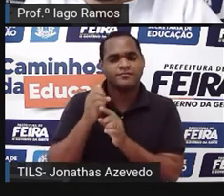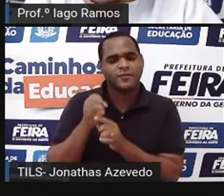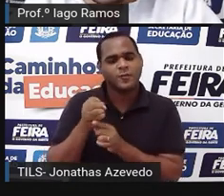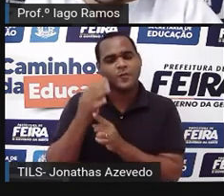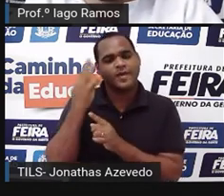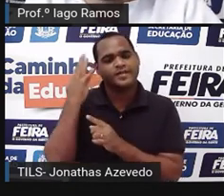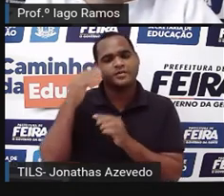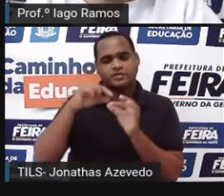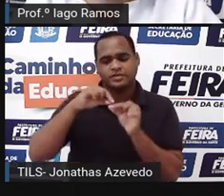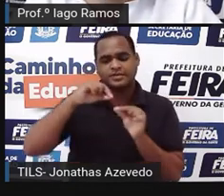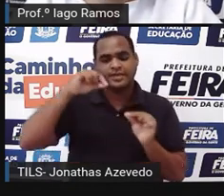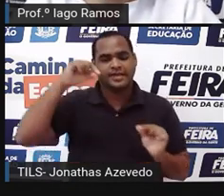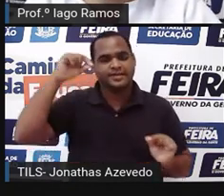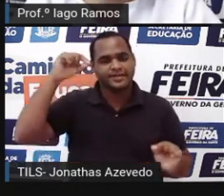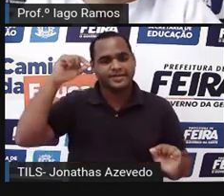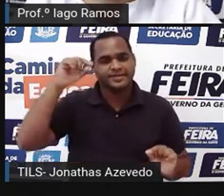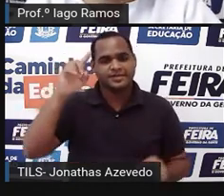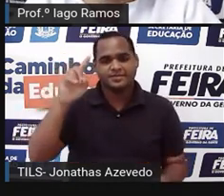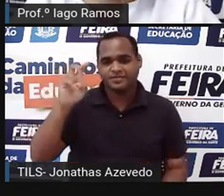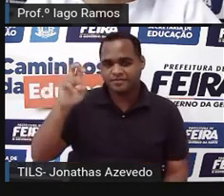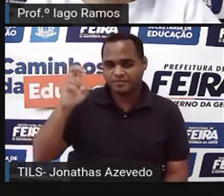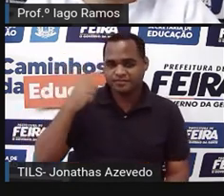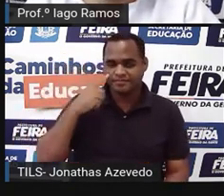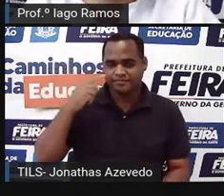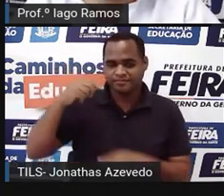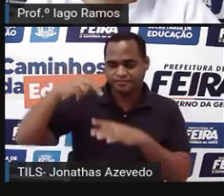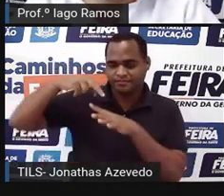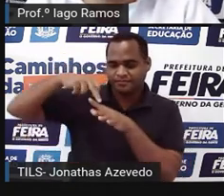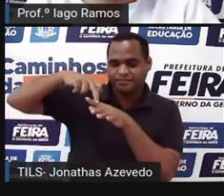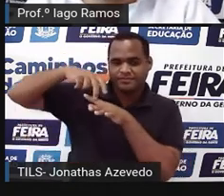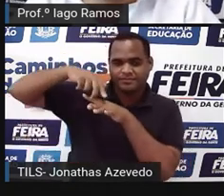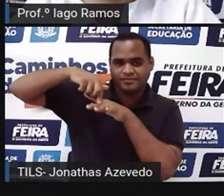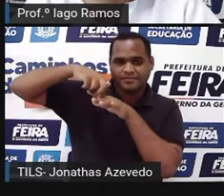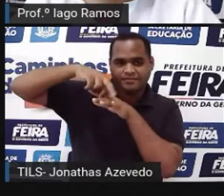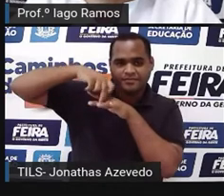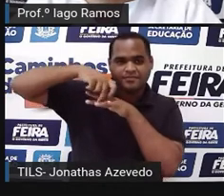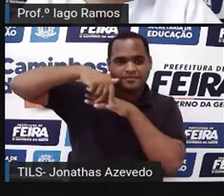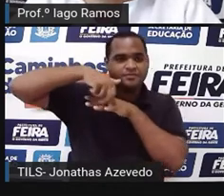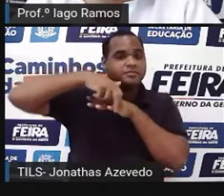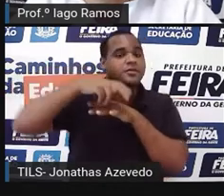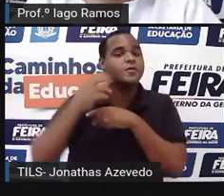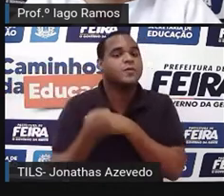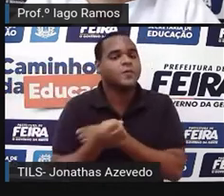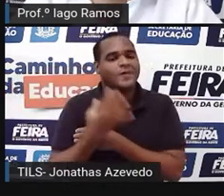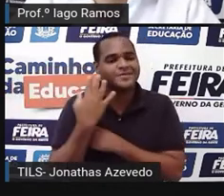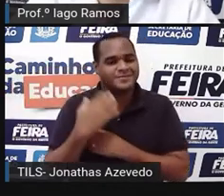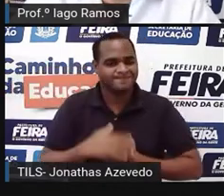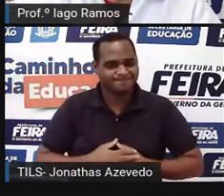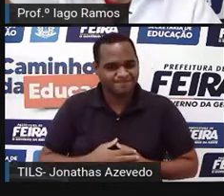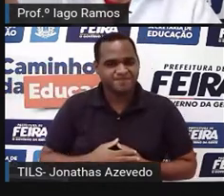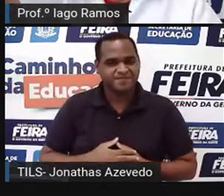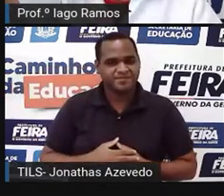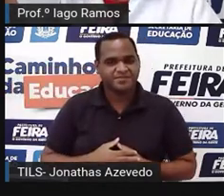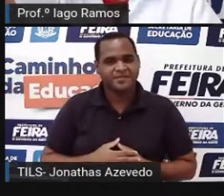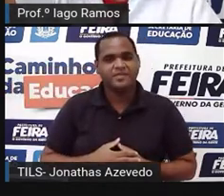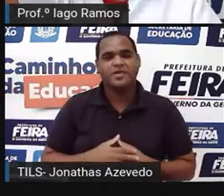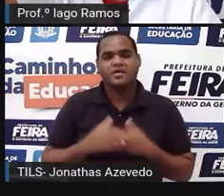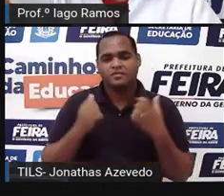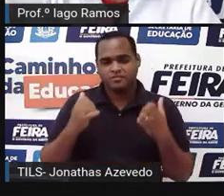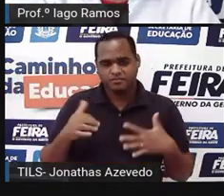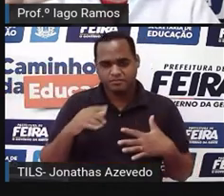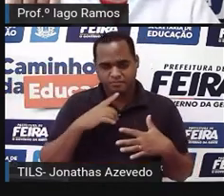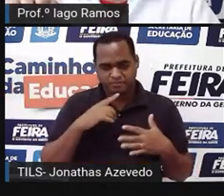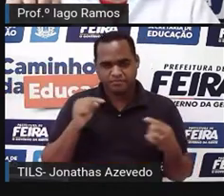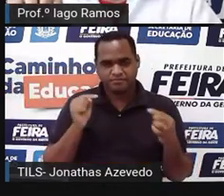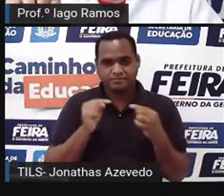da escada que está encostada na parte superior do prédio? Se a gente parar para olhar direitinho, a